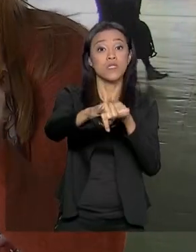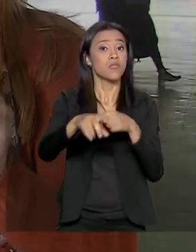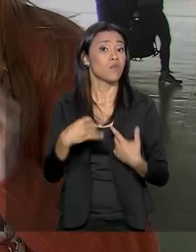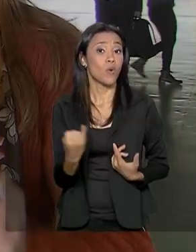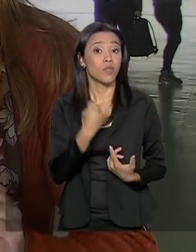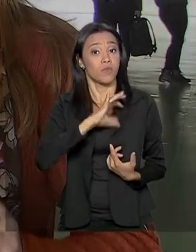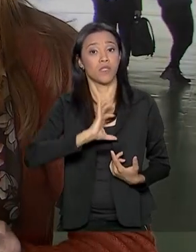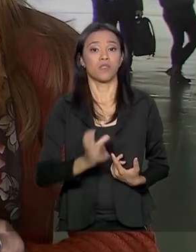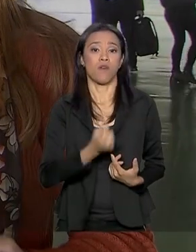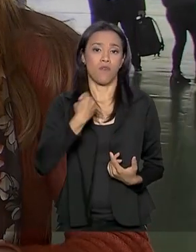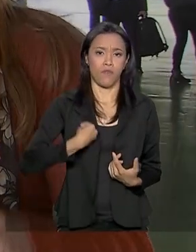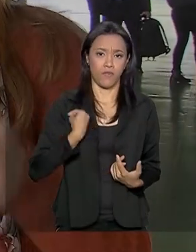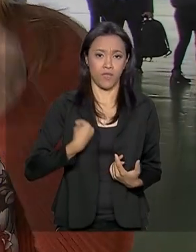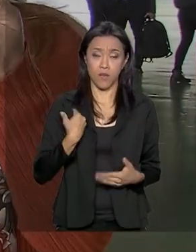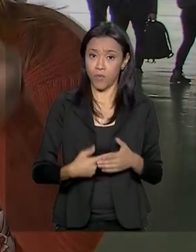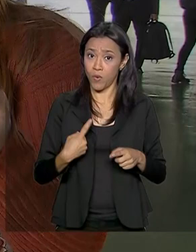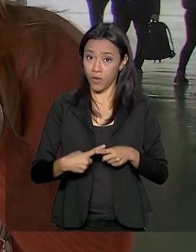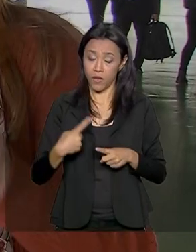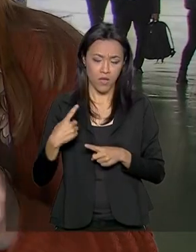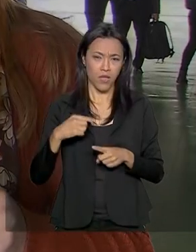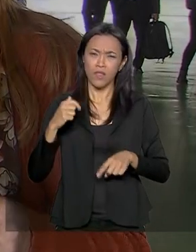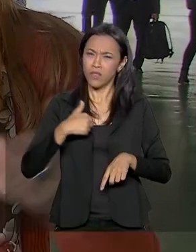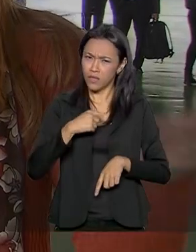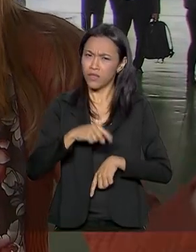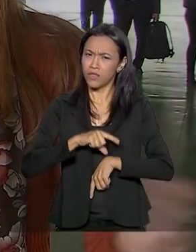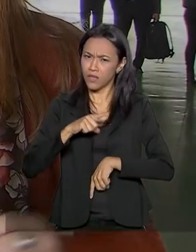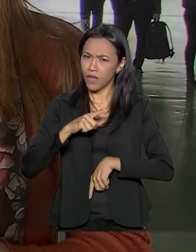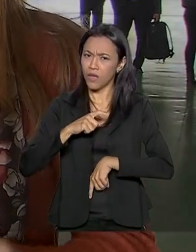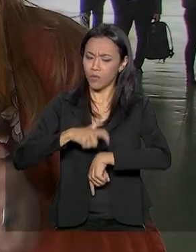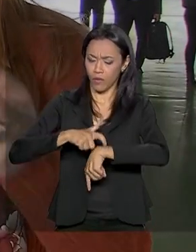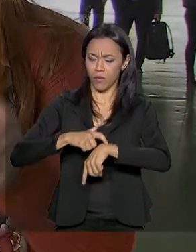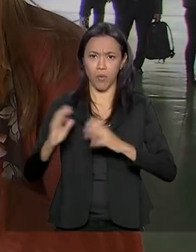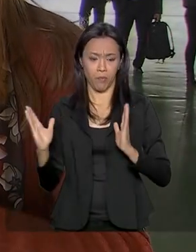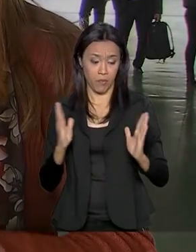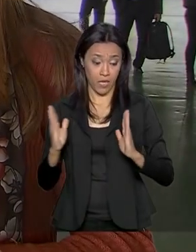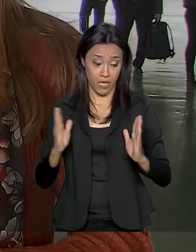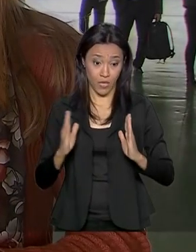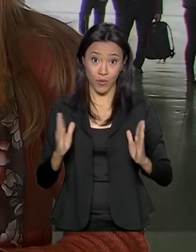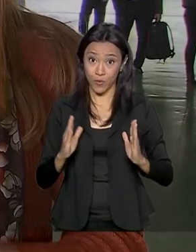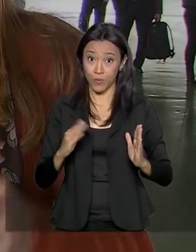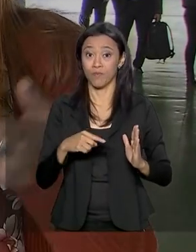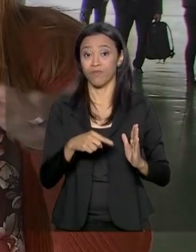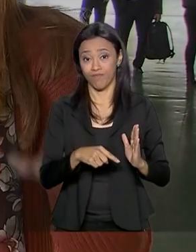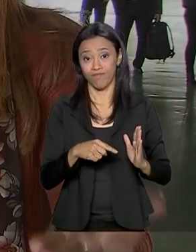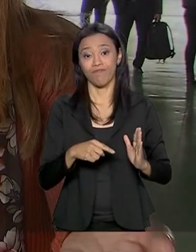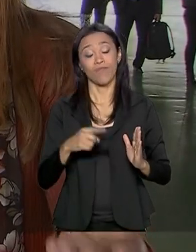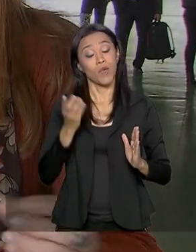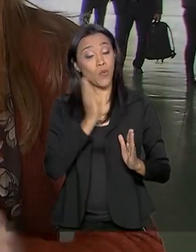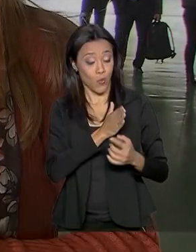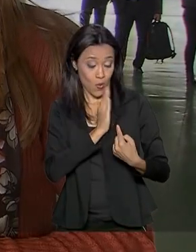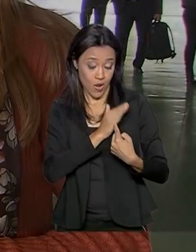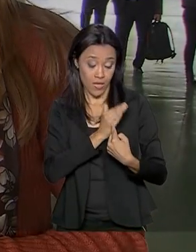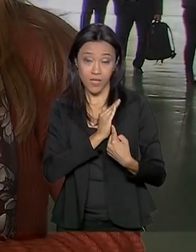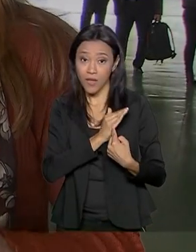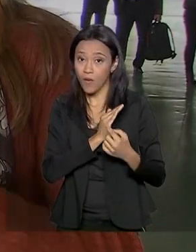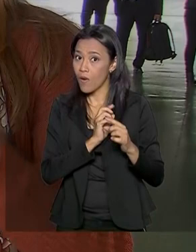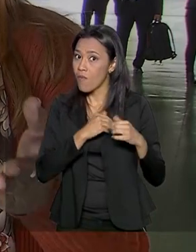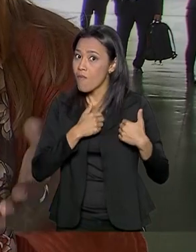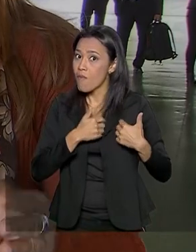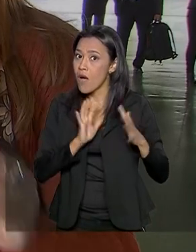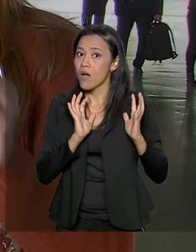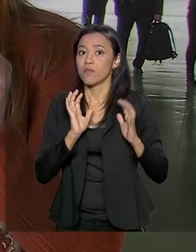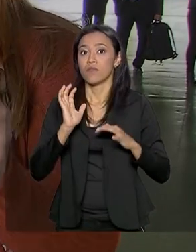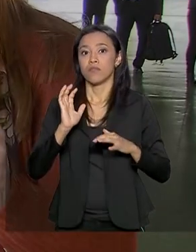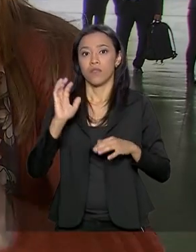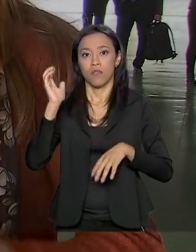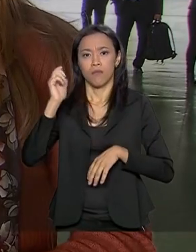todo órgão captado possui um período que pode ficar sem a circulação sanguínea. O coração é o órgão que tem o menor